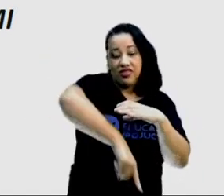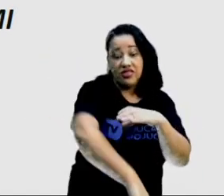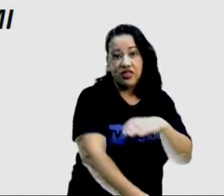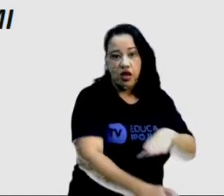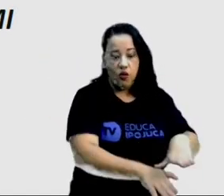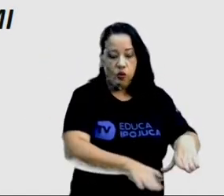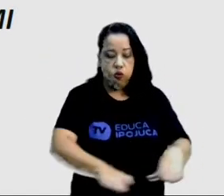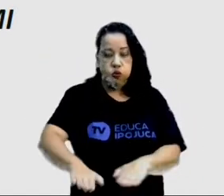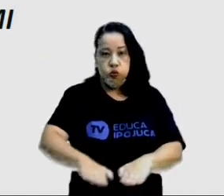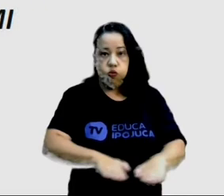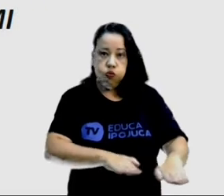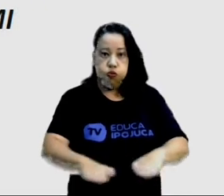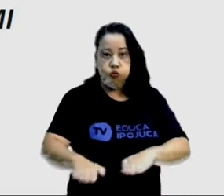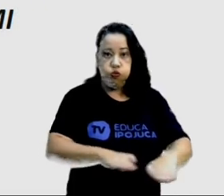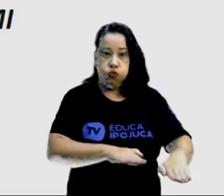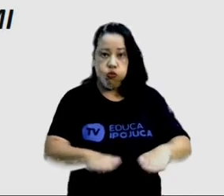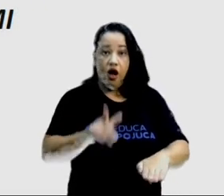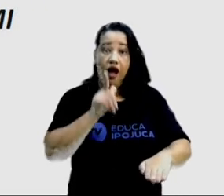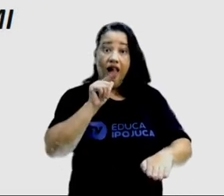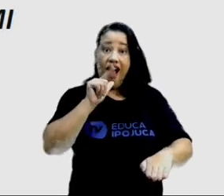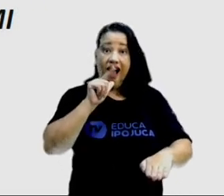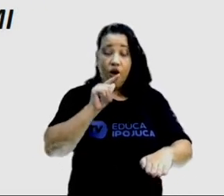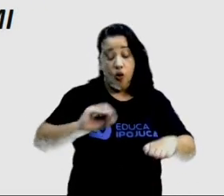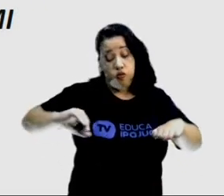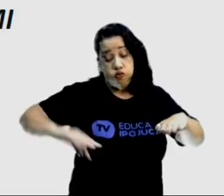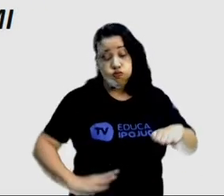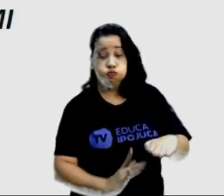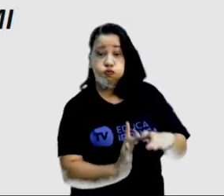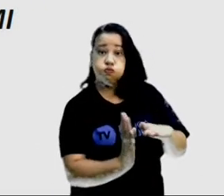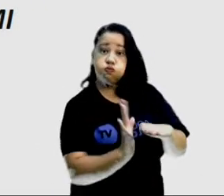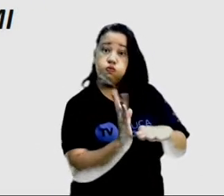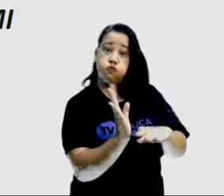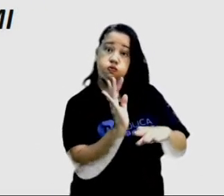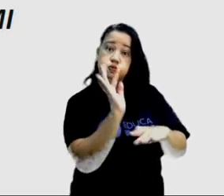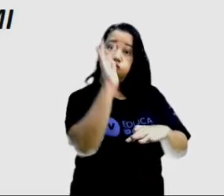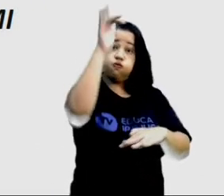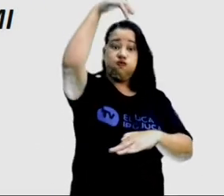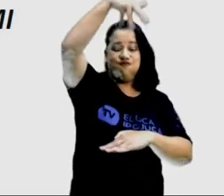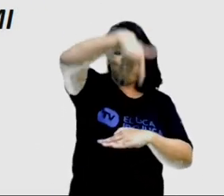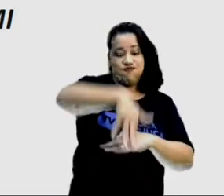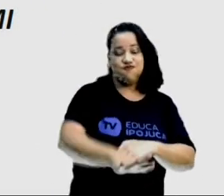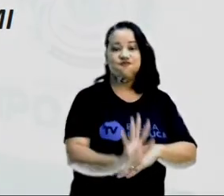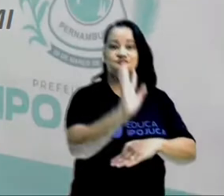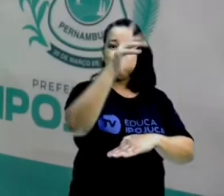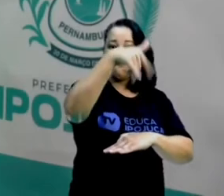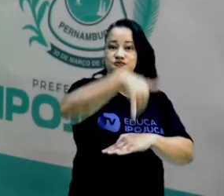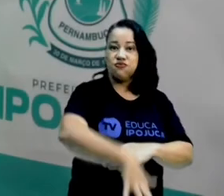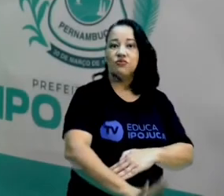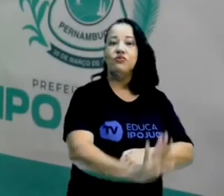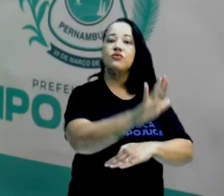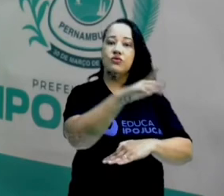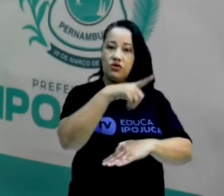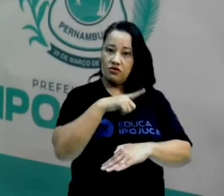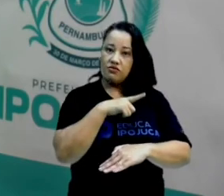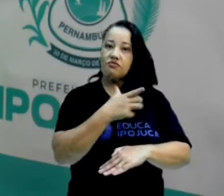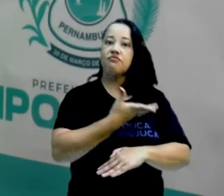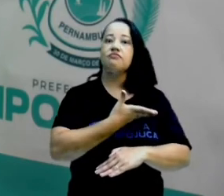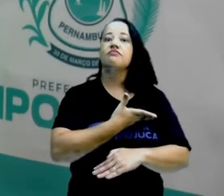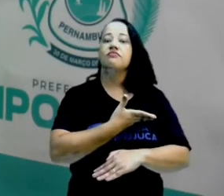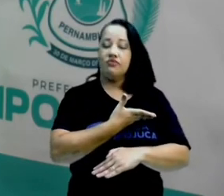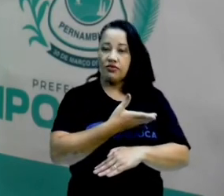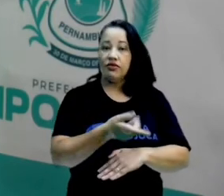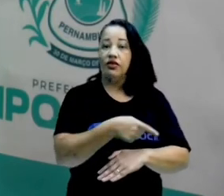de uma enorme massa de água do oceano, gerando o tsunami. Quando o terremoto